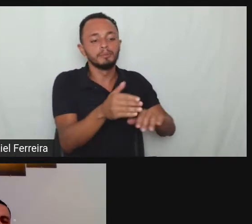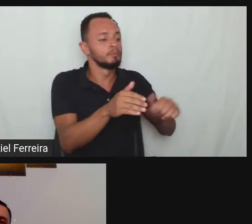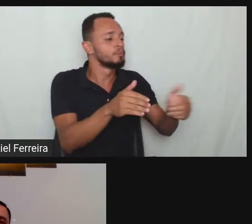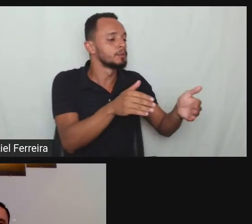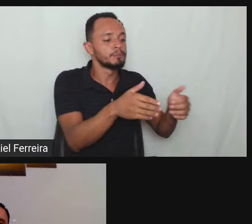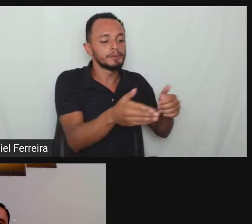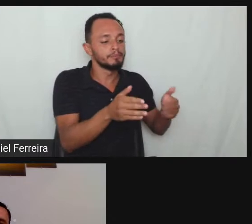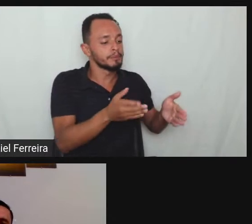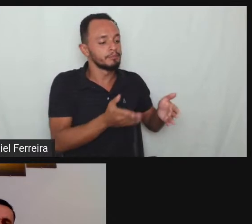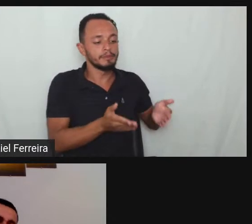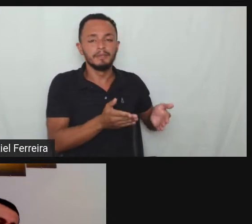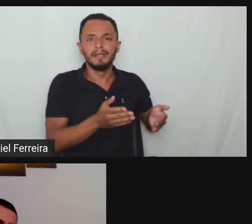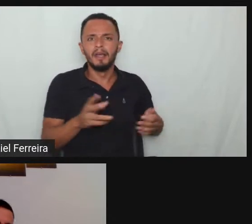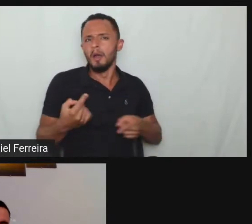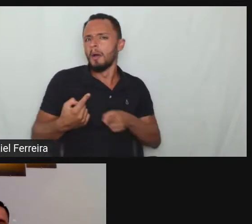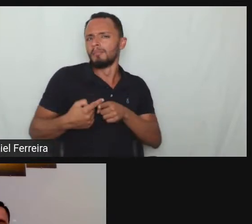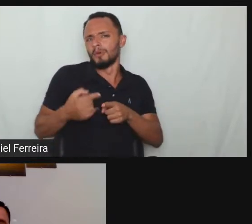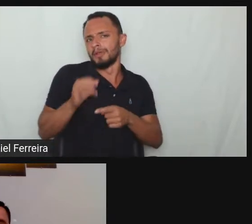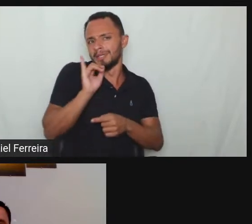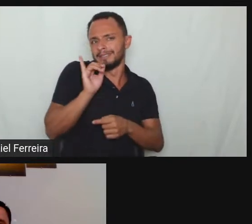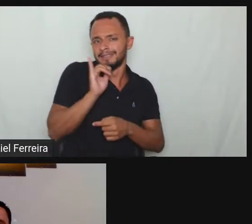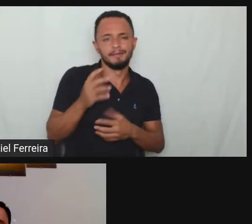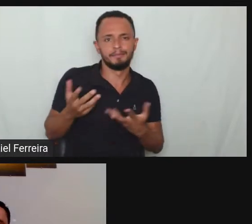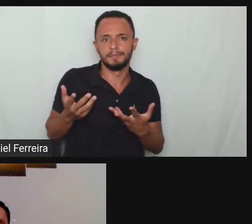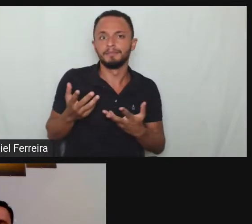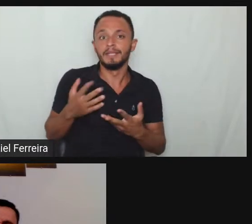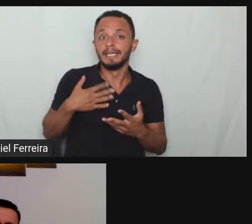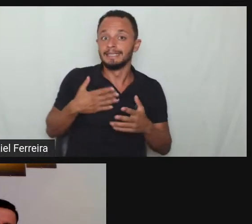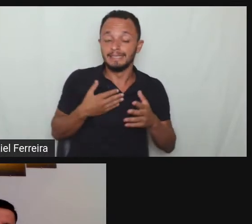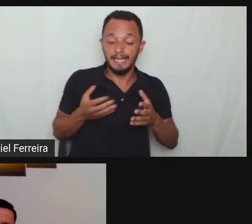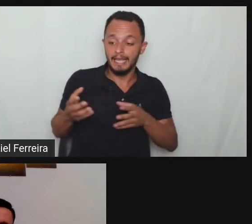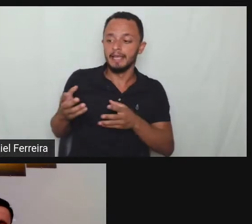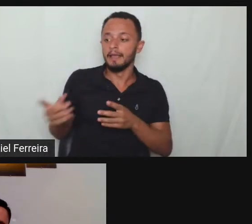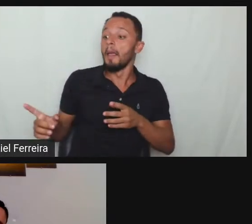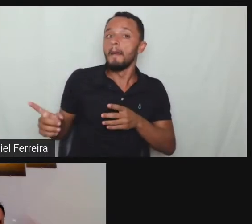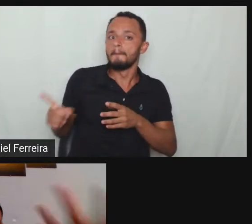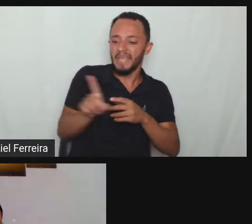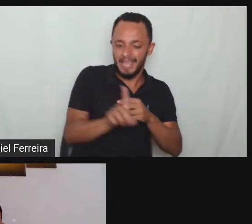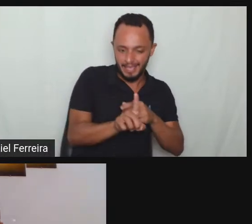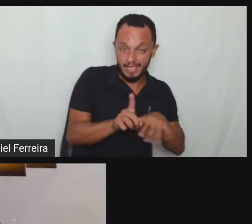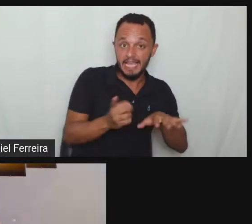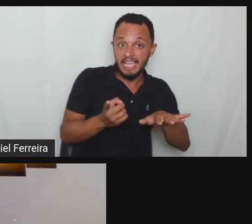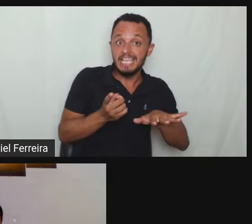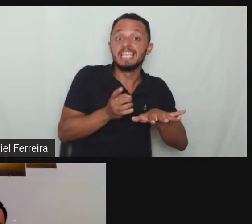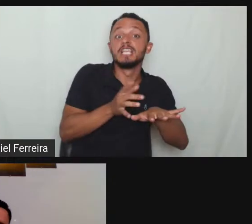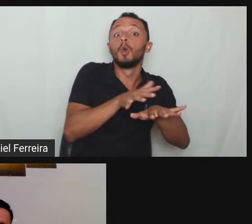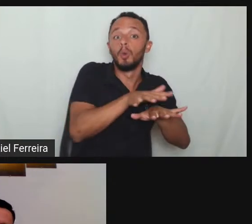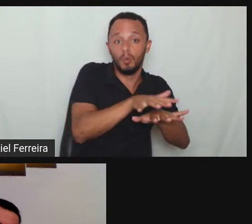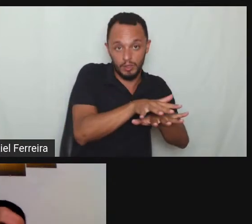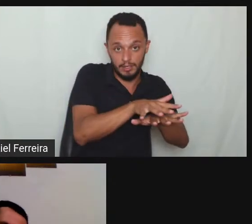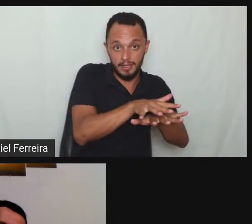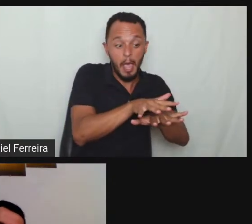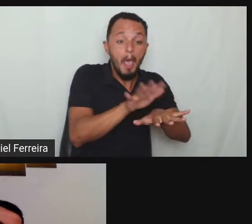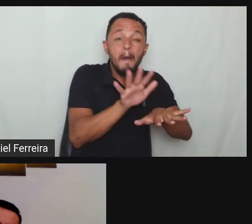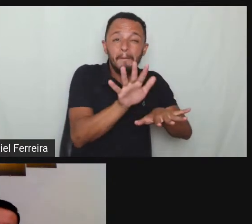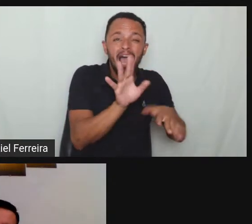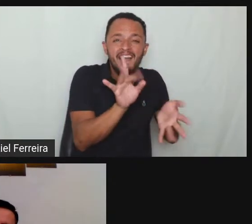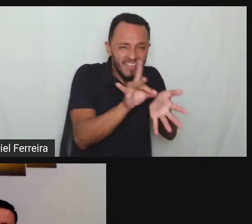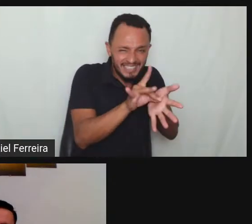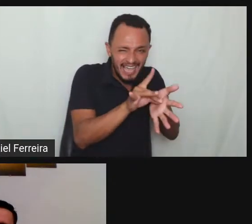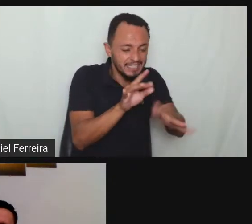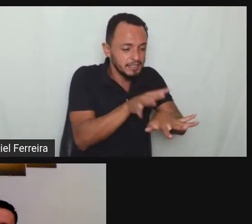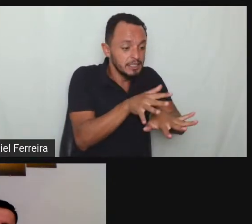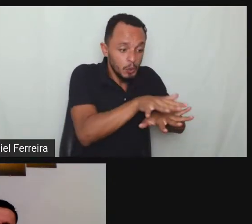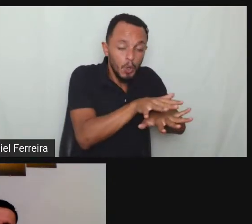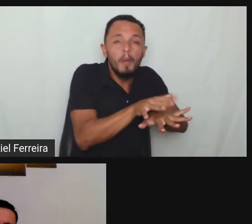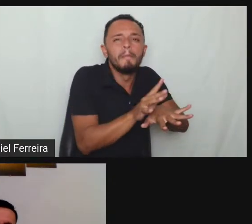da da inclusão você pega você consegue excluir a pessoa finge que tá incluindo mas tá excluindo tá segregando da mesma